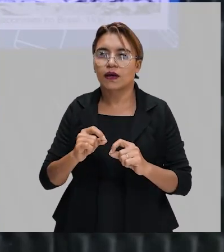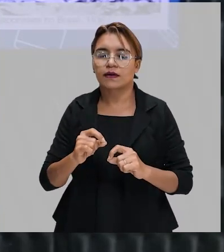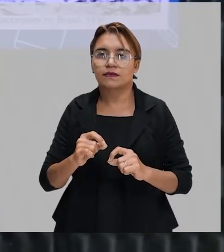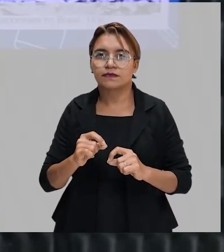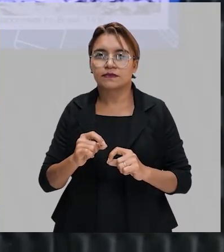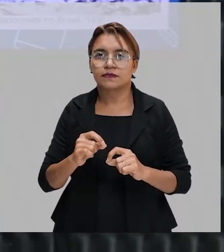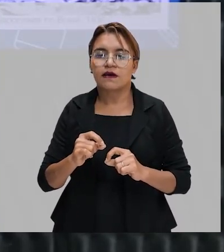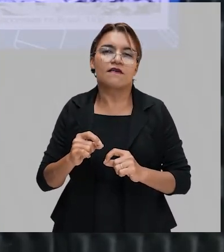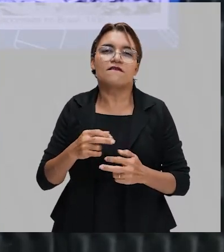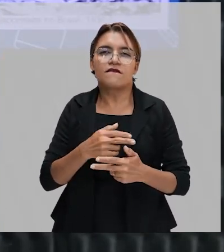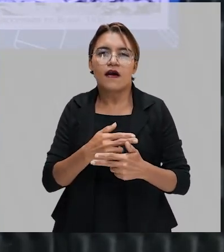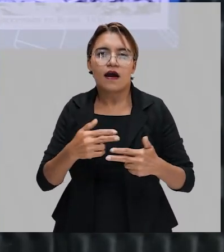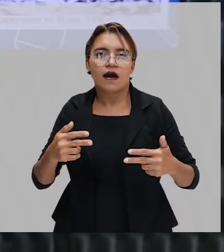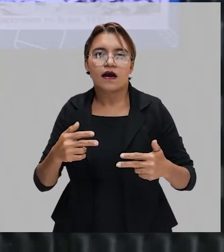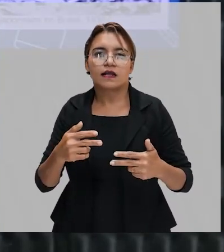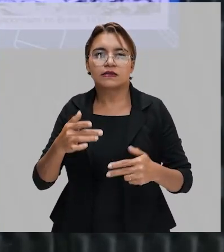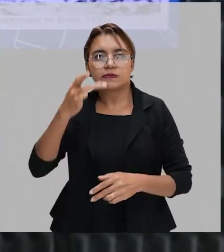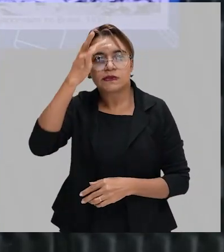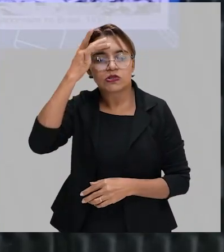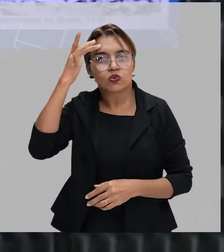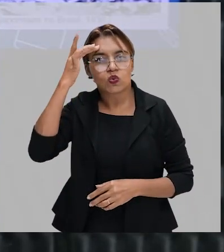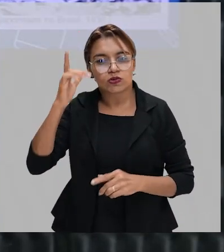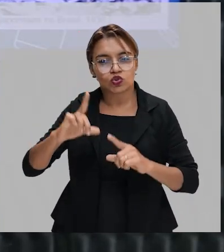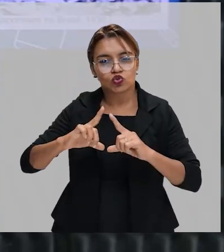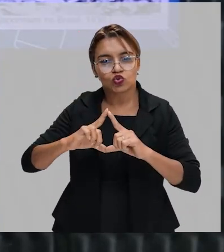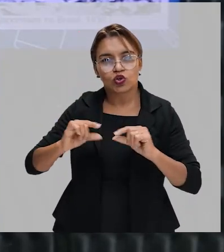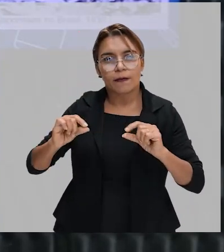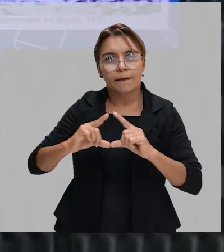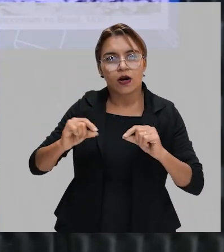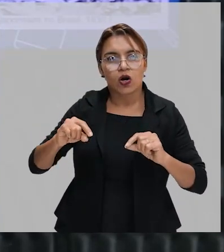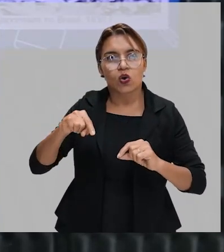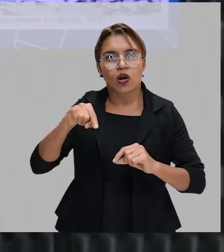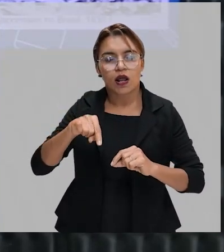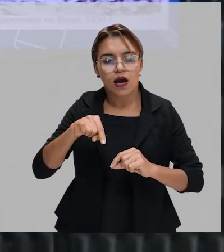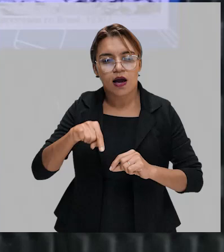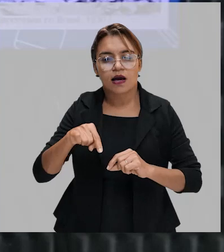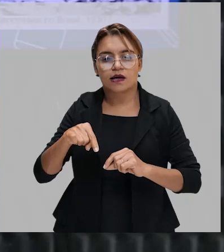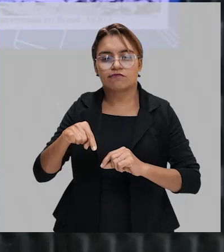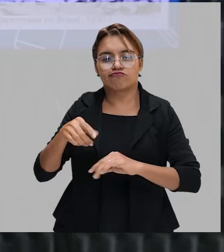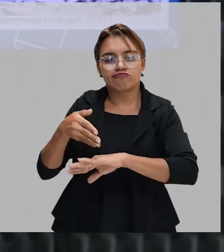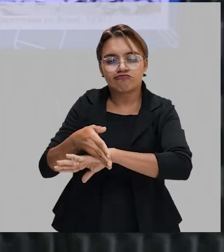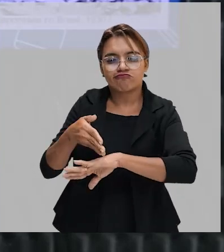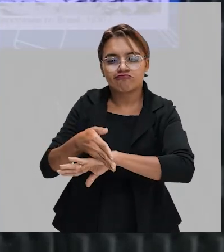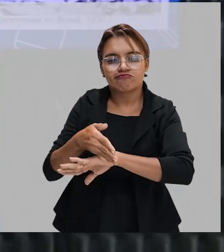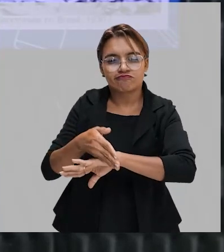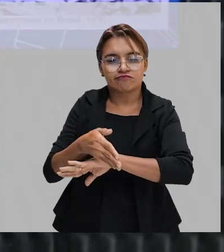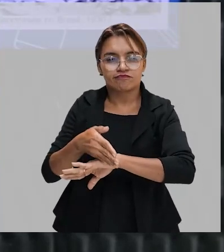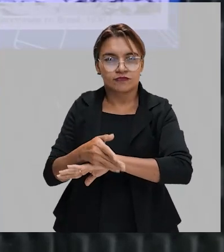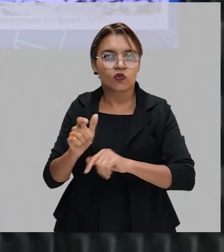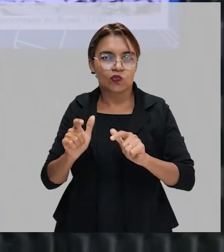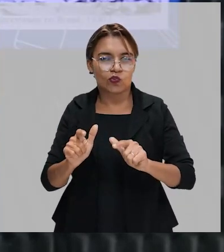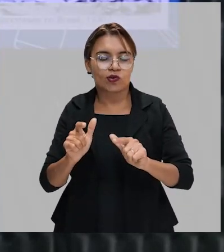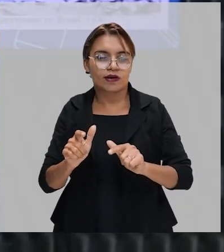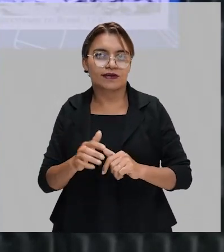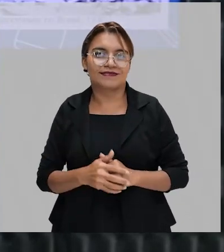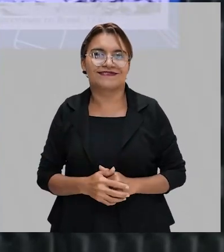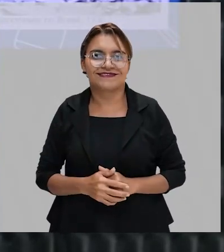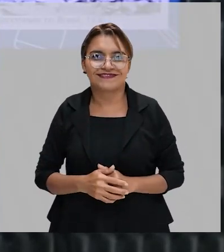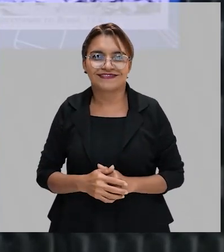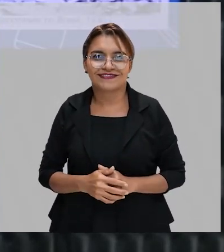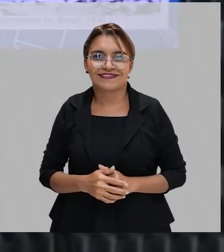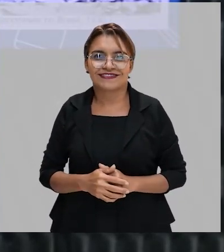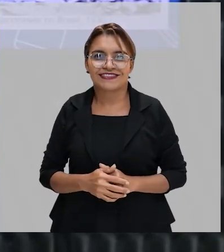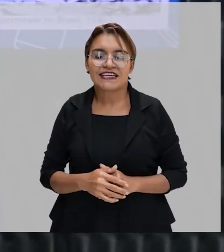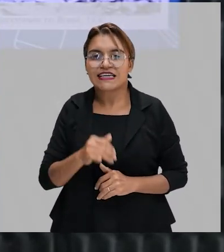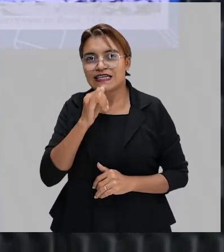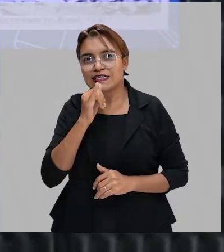arquitetura, parece até que você está no Japão. Muito sushi, muito sashimi. Aí eu vou até parar de falar aqui que eu não posso misturar